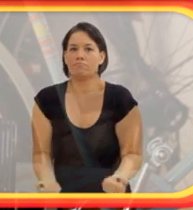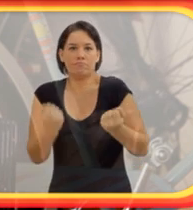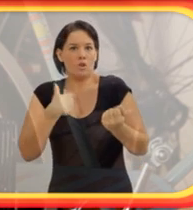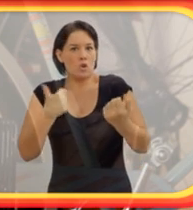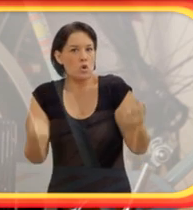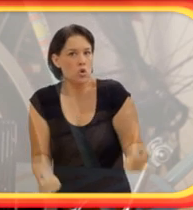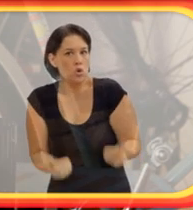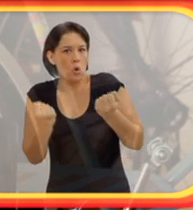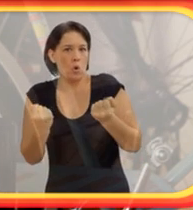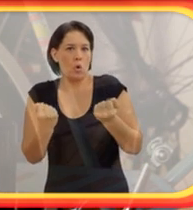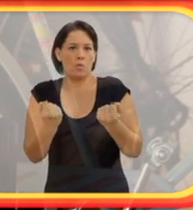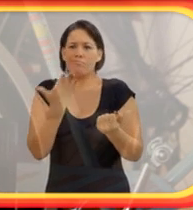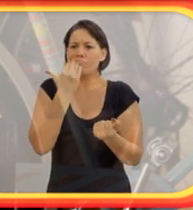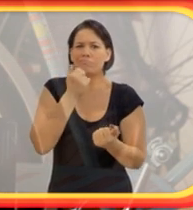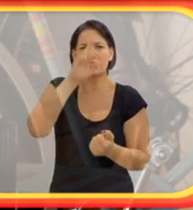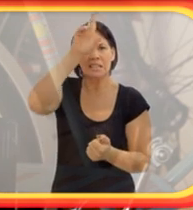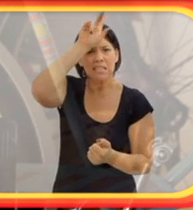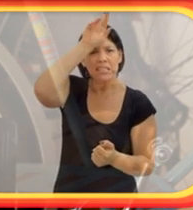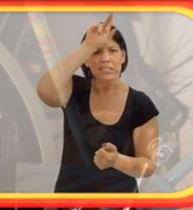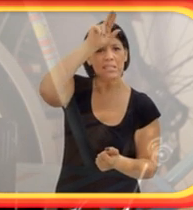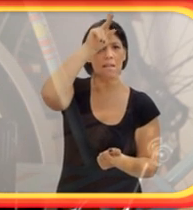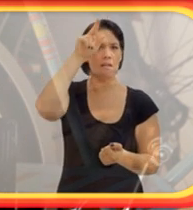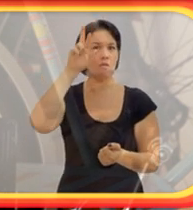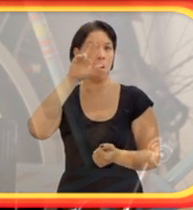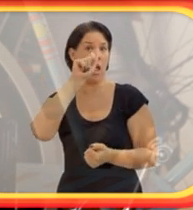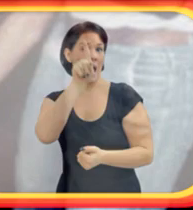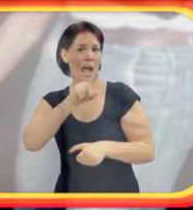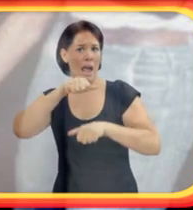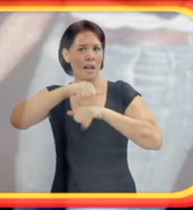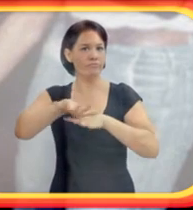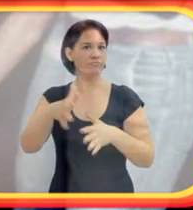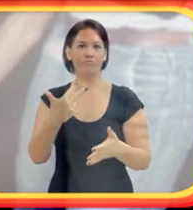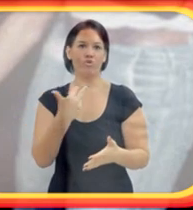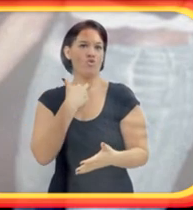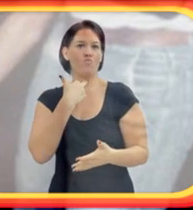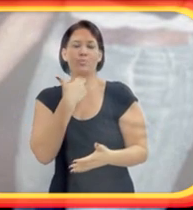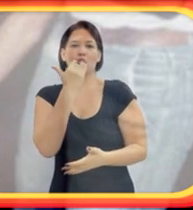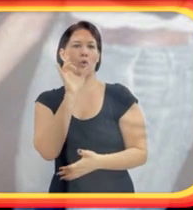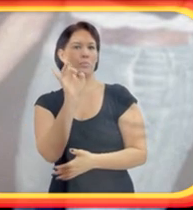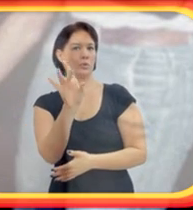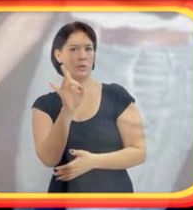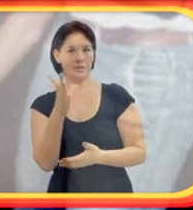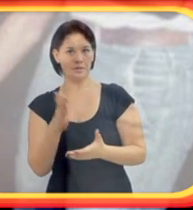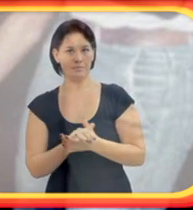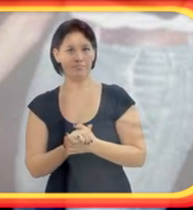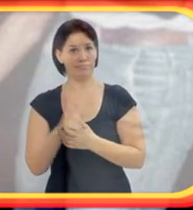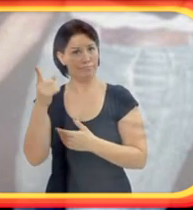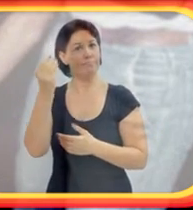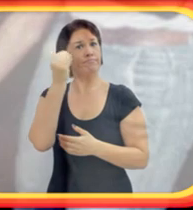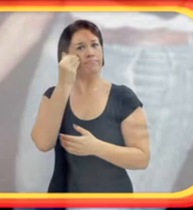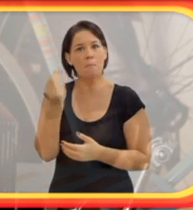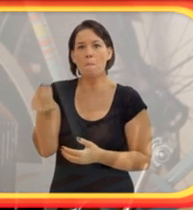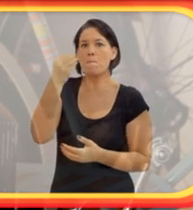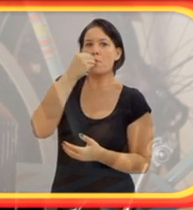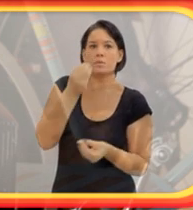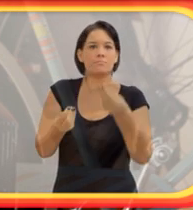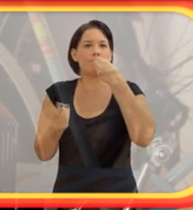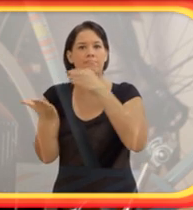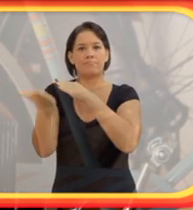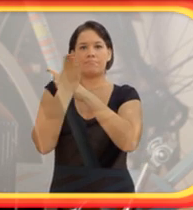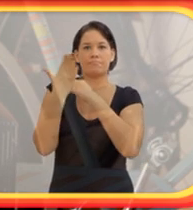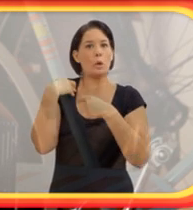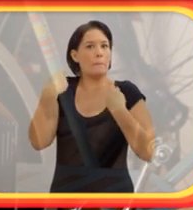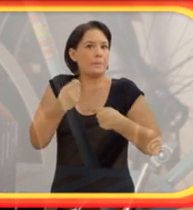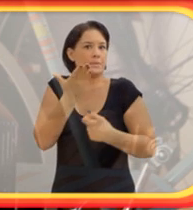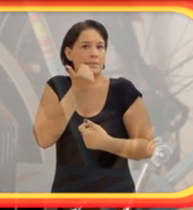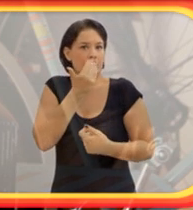botar na boca, eu tinha que comer, eu estava morrendo de fome, mas eles foram os caras que me levaram para a noite, me levaram para as baladas. Logo em seguida já vieram